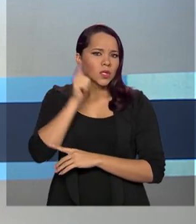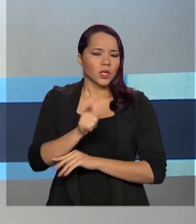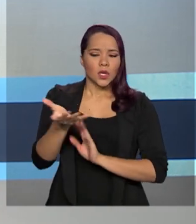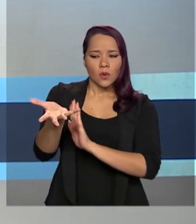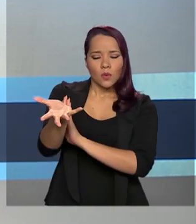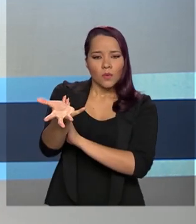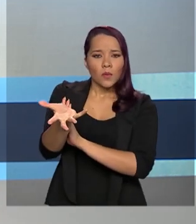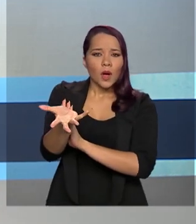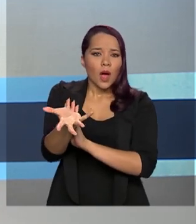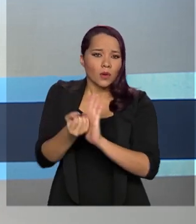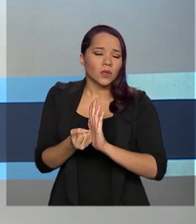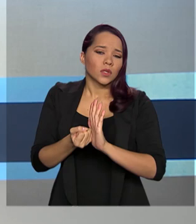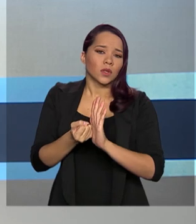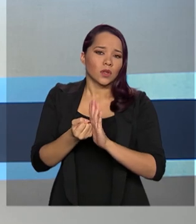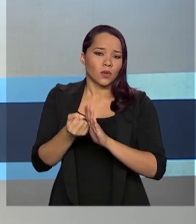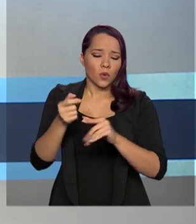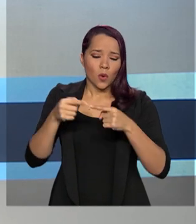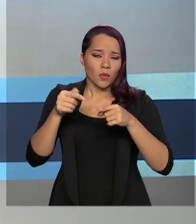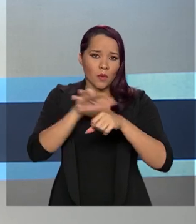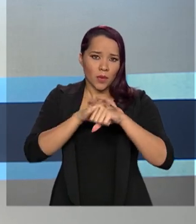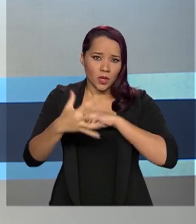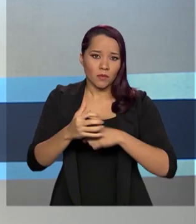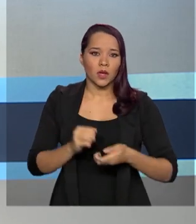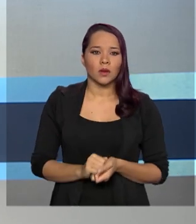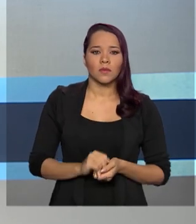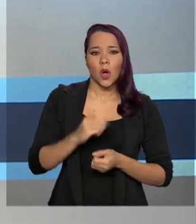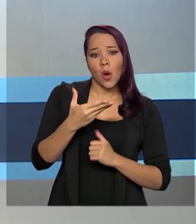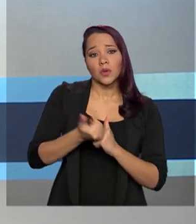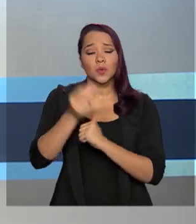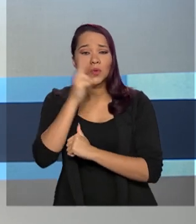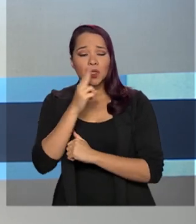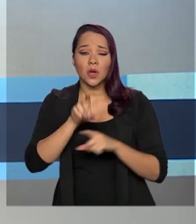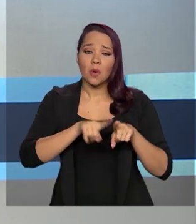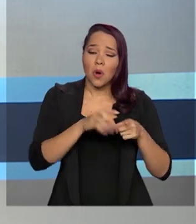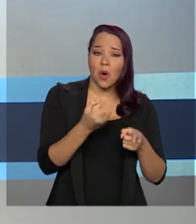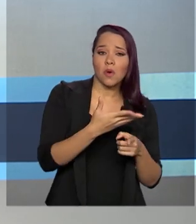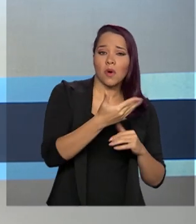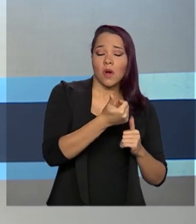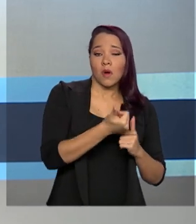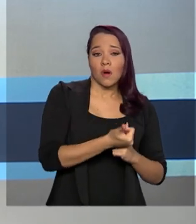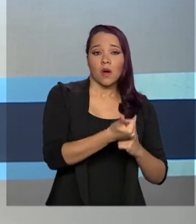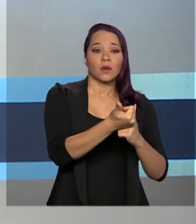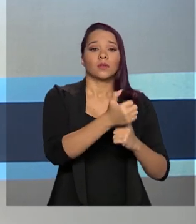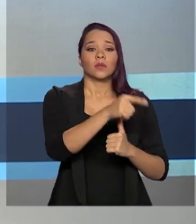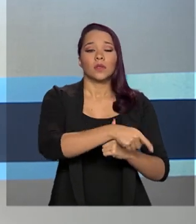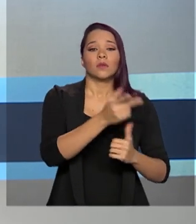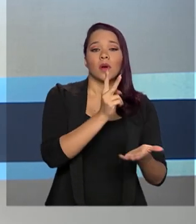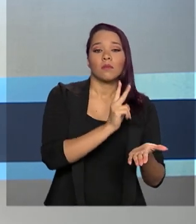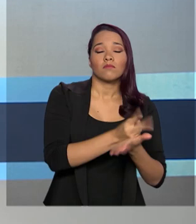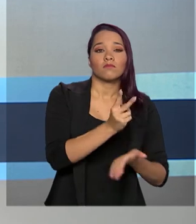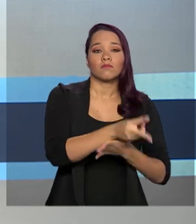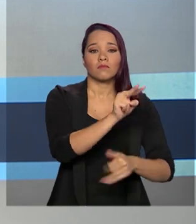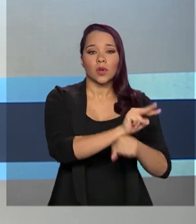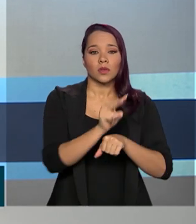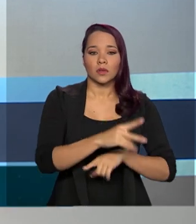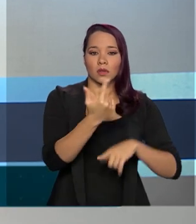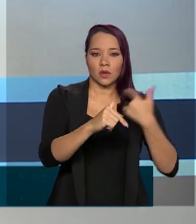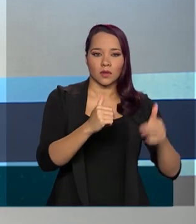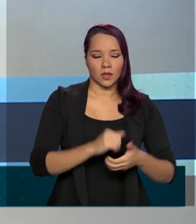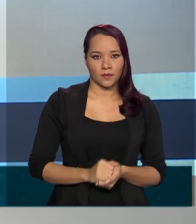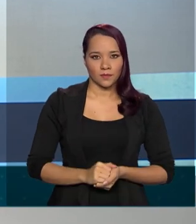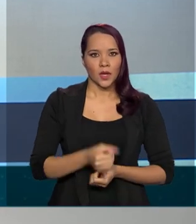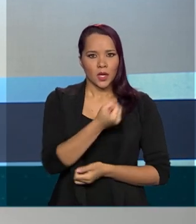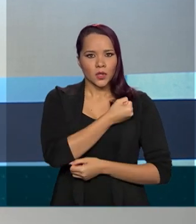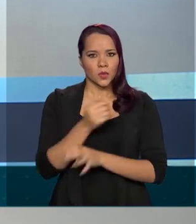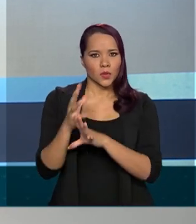pandemia, como o auxílio emergencial e o benefício para preservar o emprego e a renda dos brasileiros. O número corresponde a